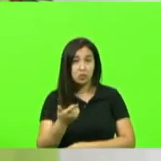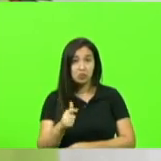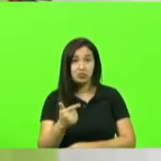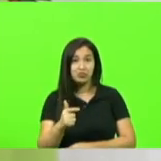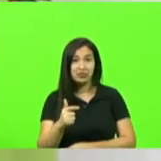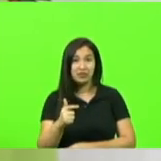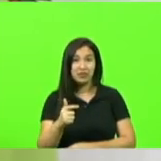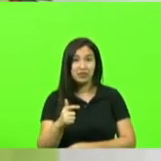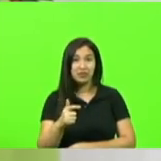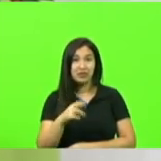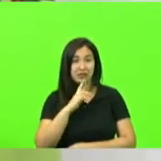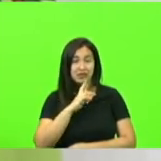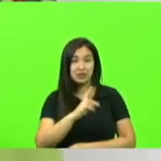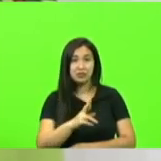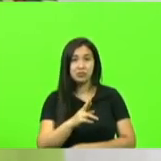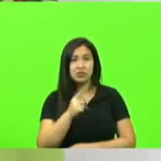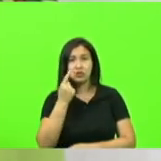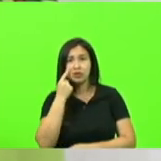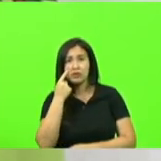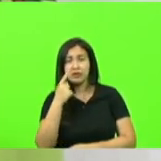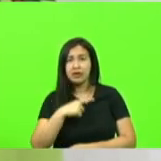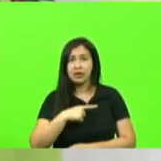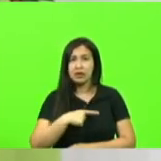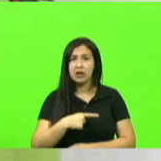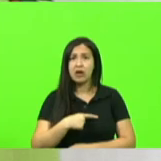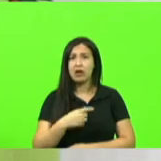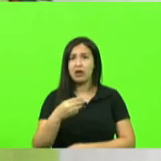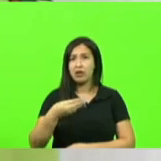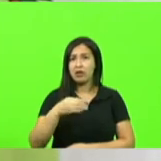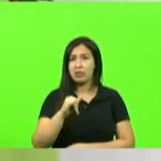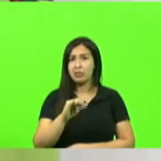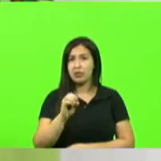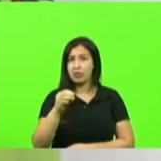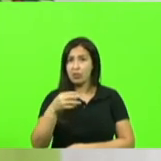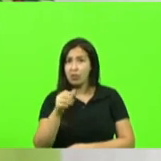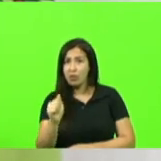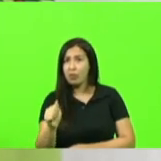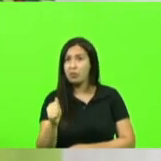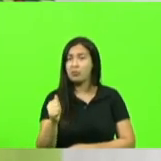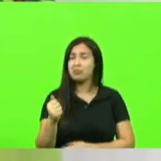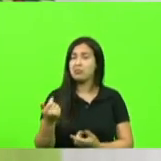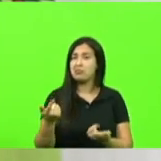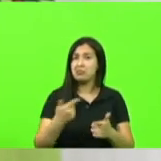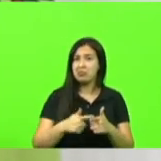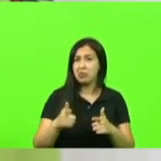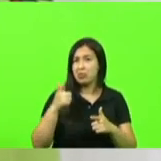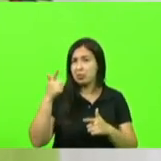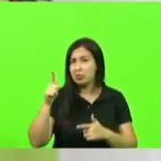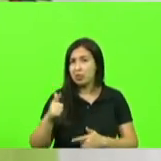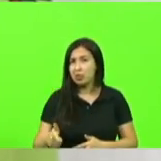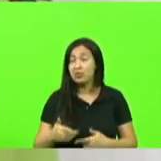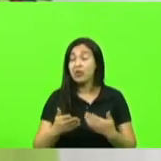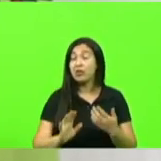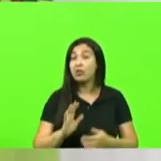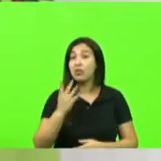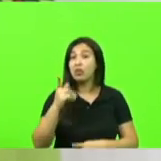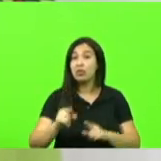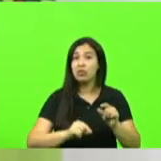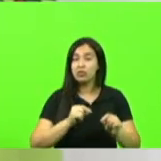para poder ver se tem algum mioma se tem algum problema e o que acontece ela fica ali